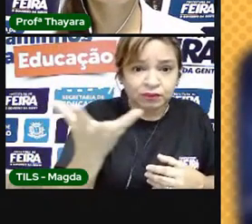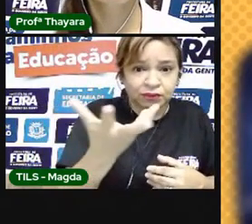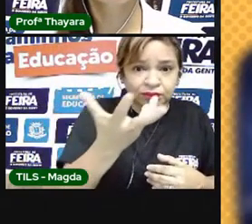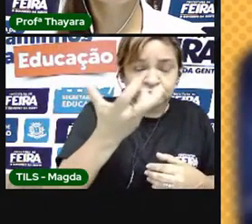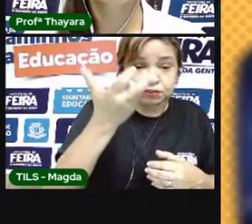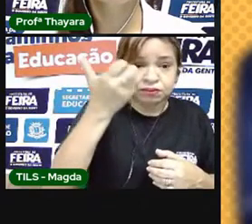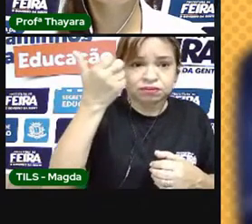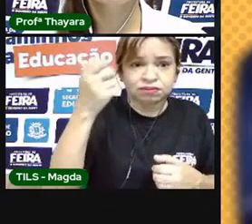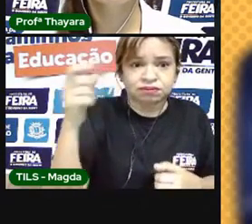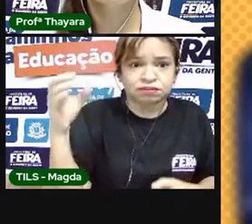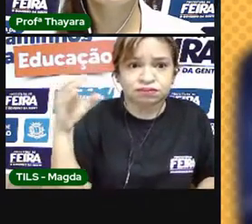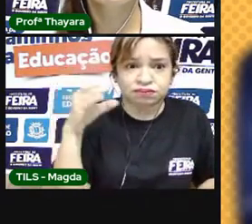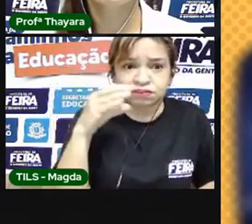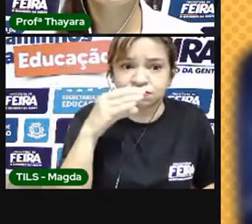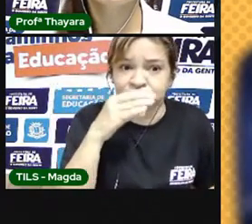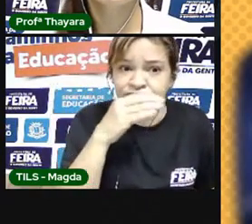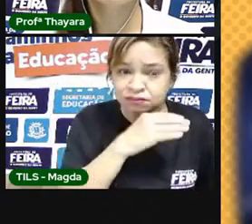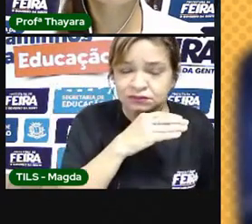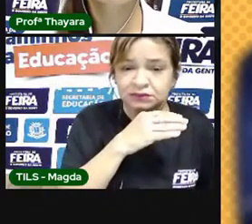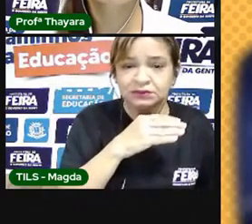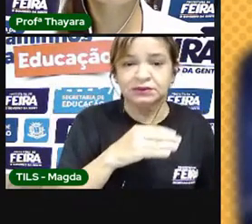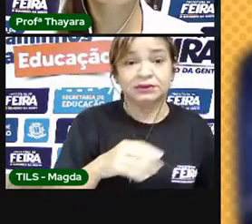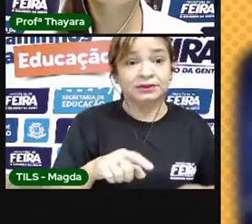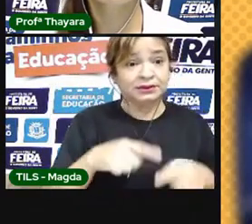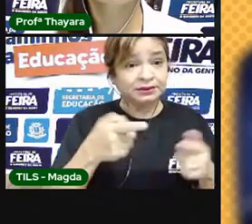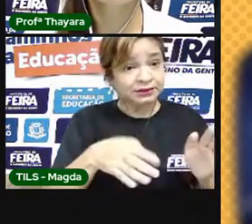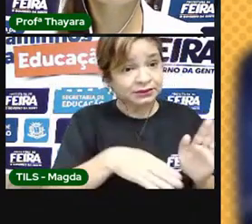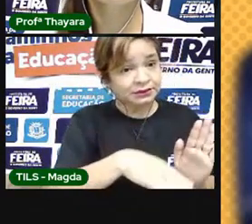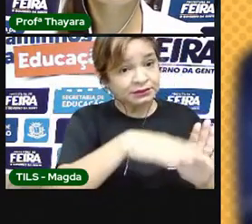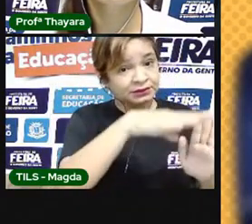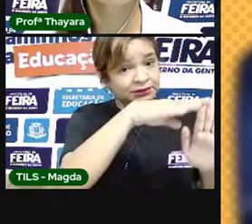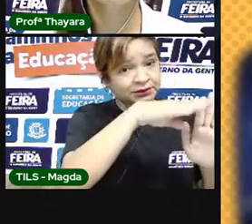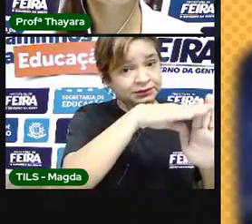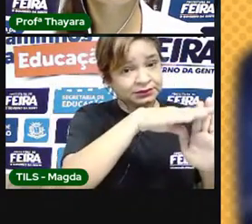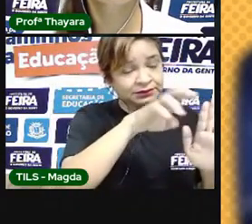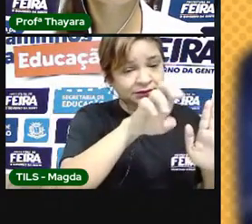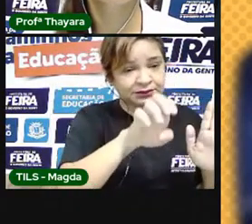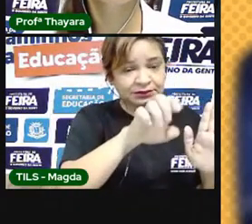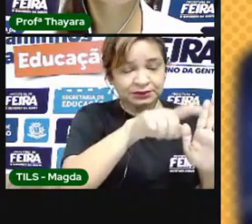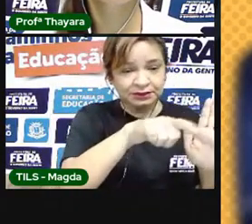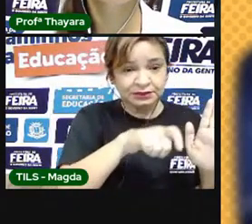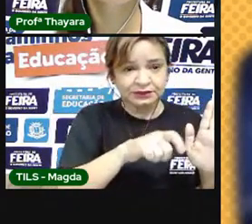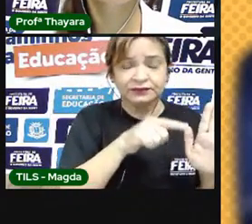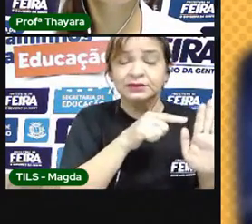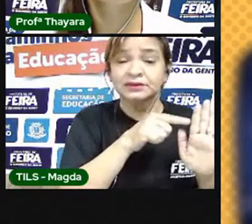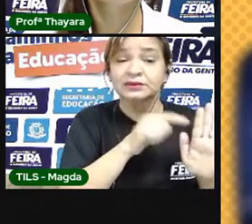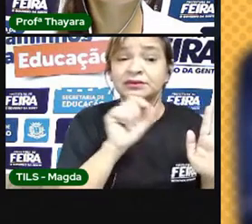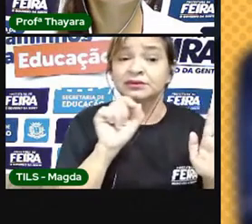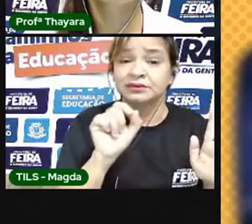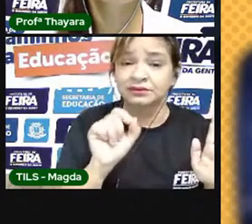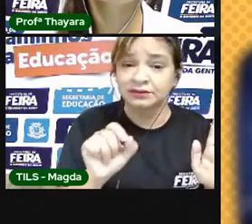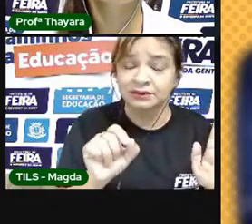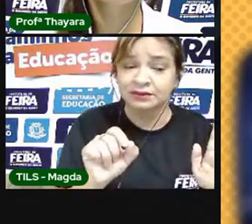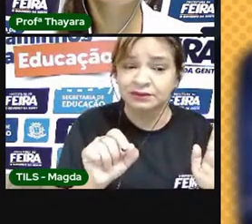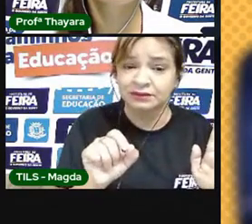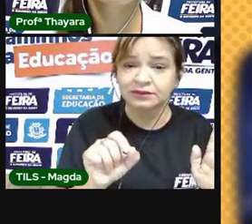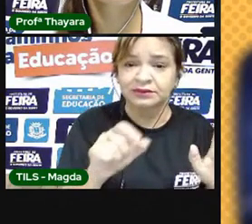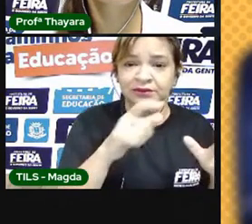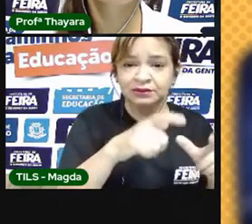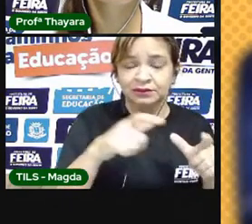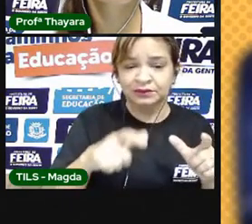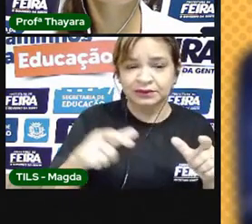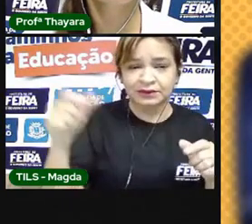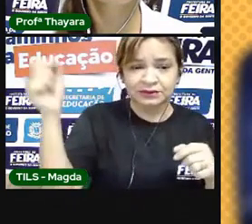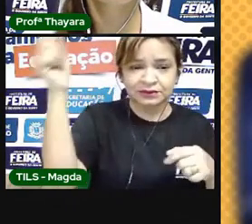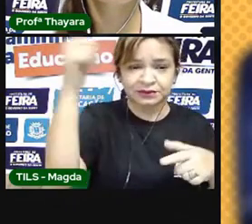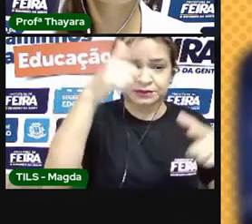mil graus Celsius. E por fim, a exosfera. Nesta camada, é onde ficam os satélites